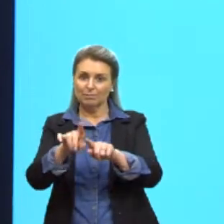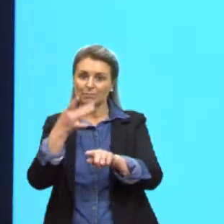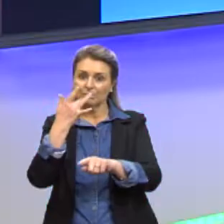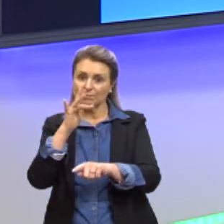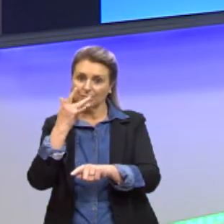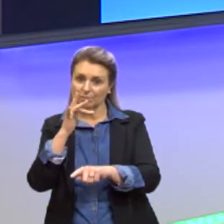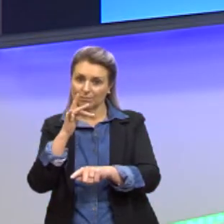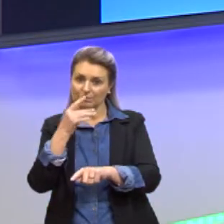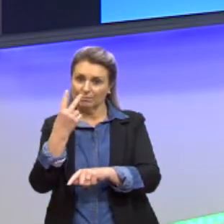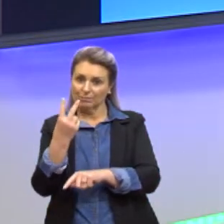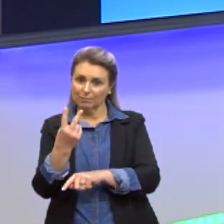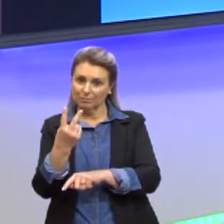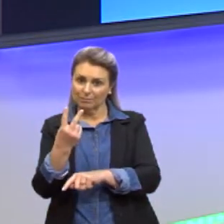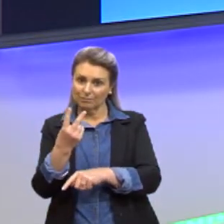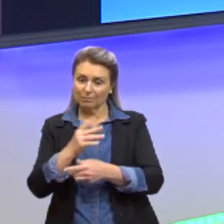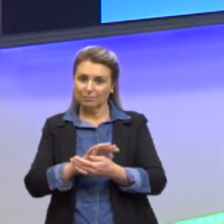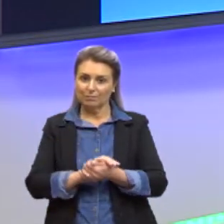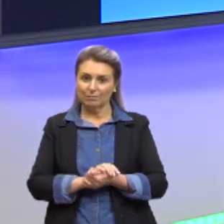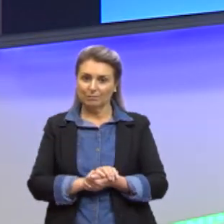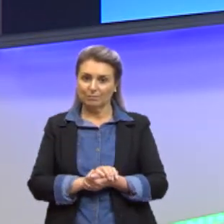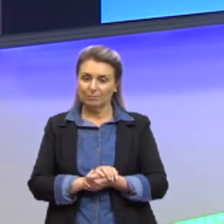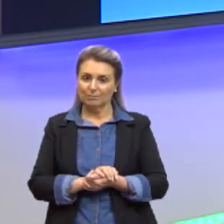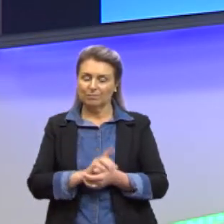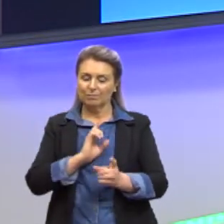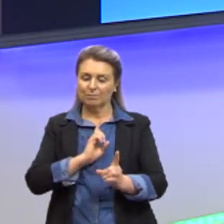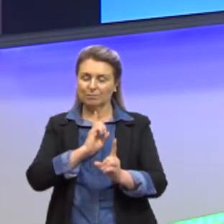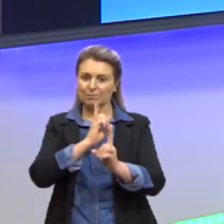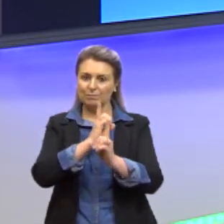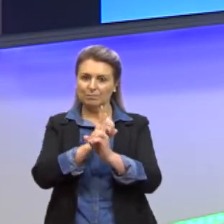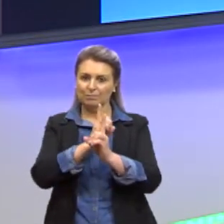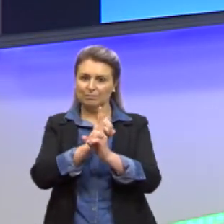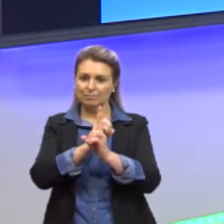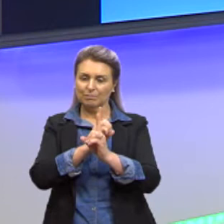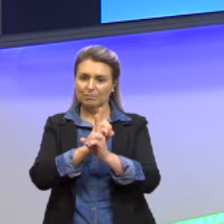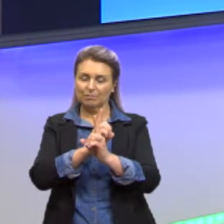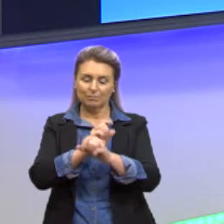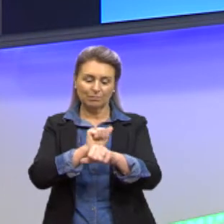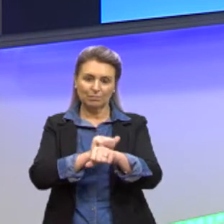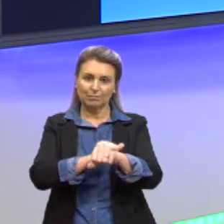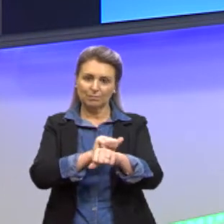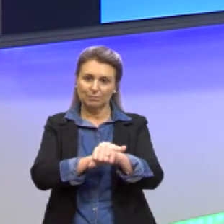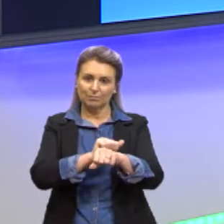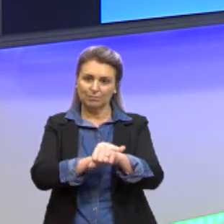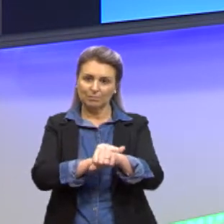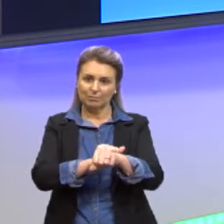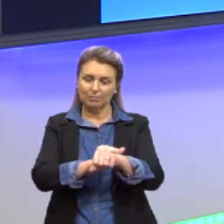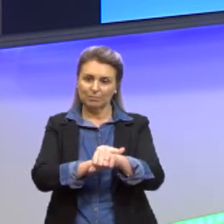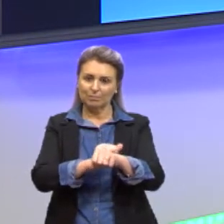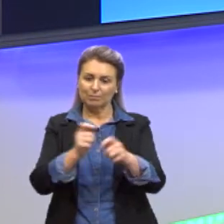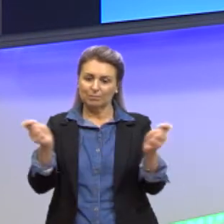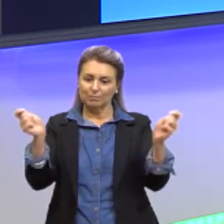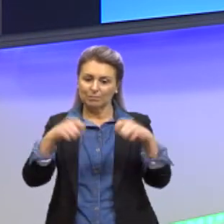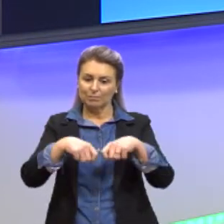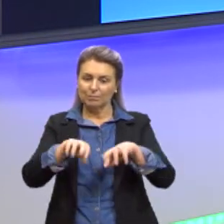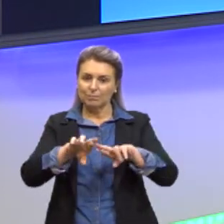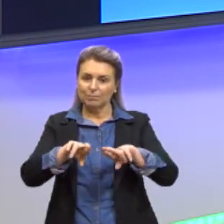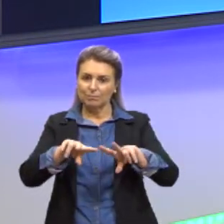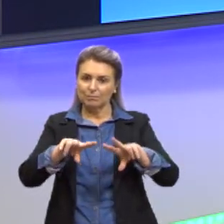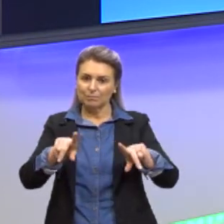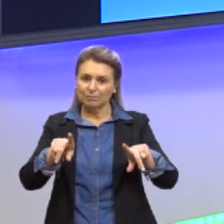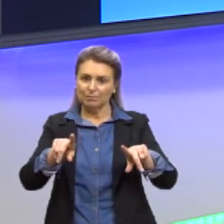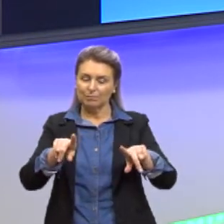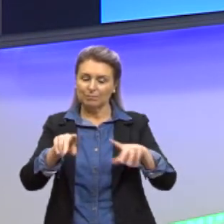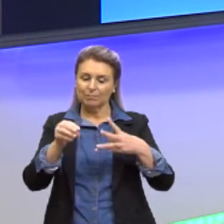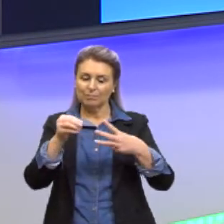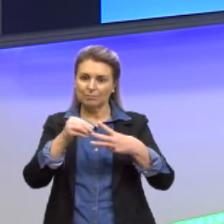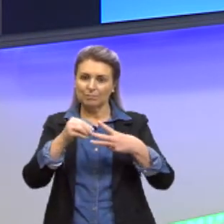Elas são encontradas, então como eu já citei, na medula e têm a capacidade de se diferenciar em outros